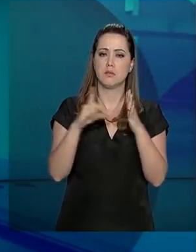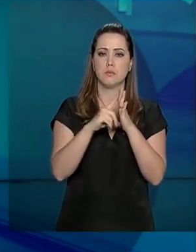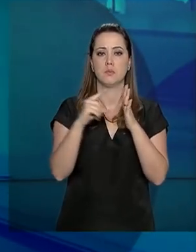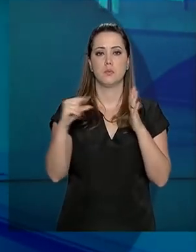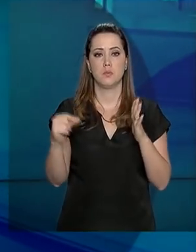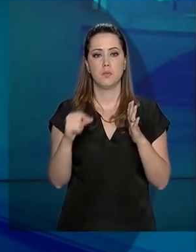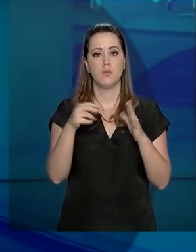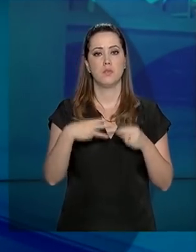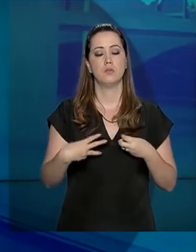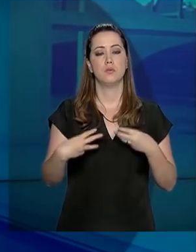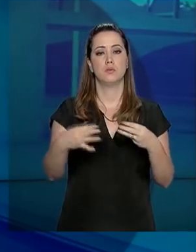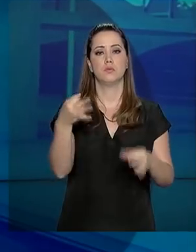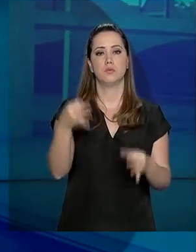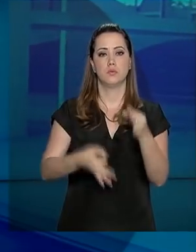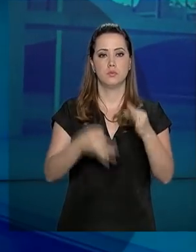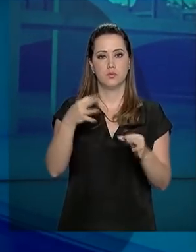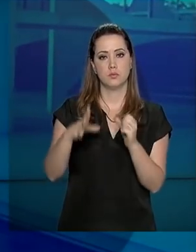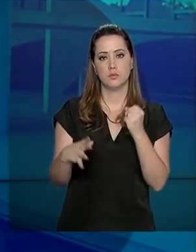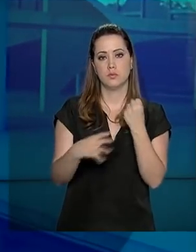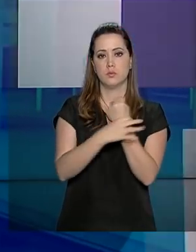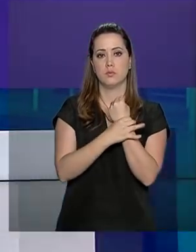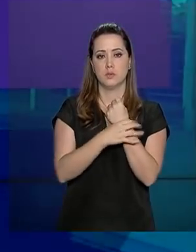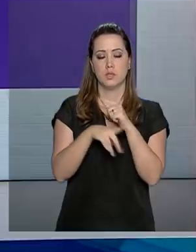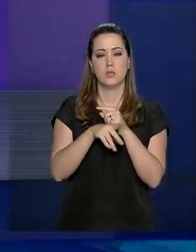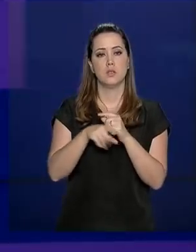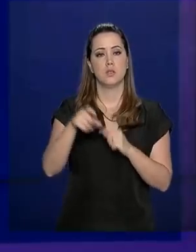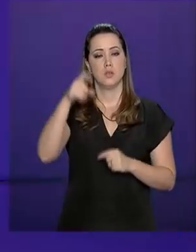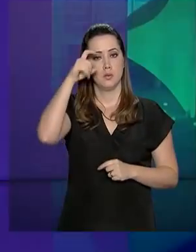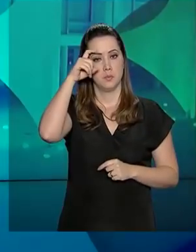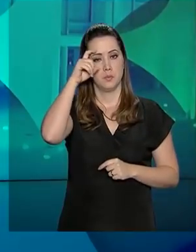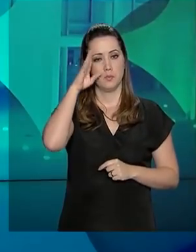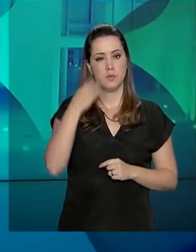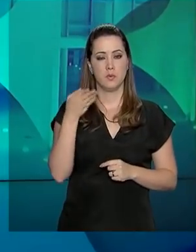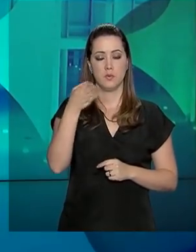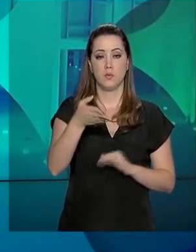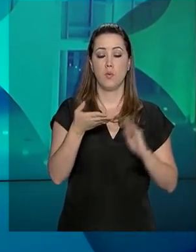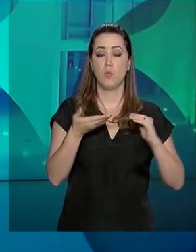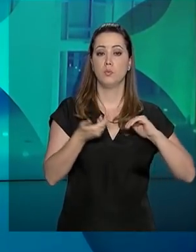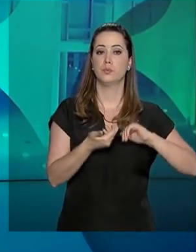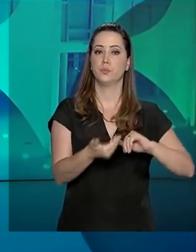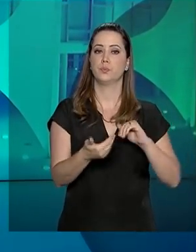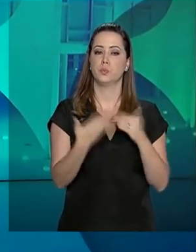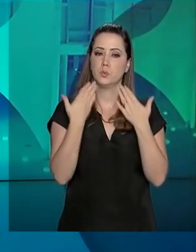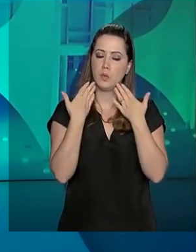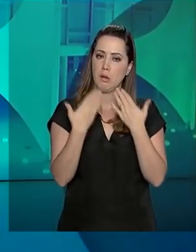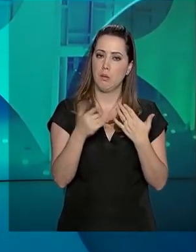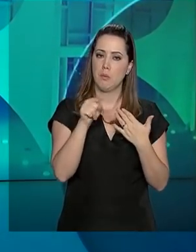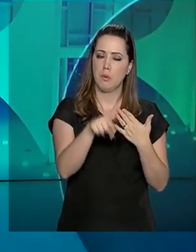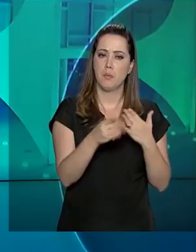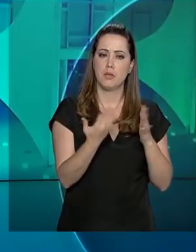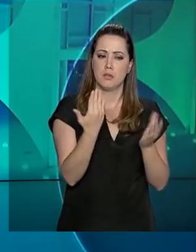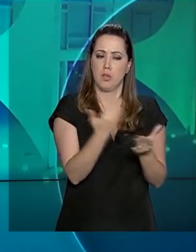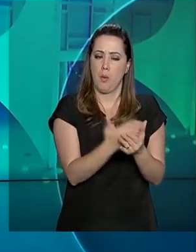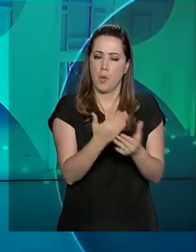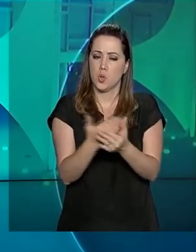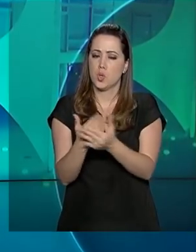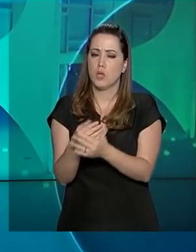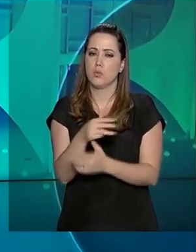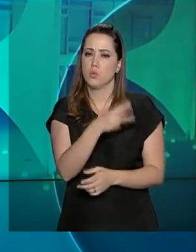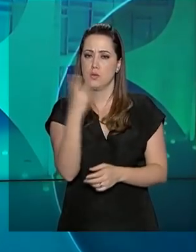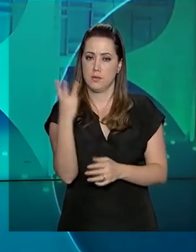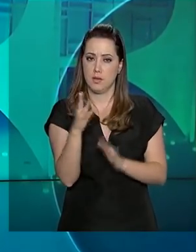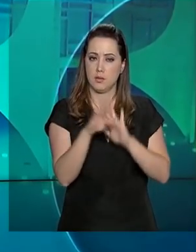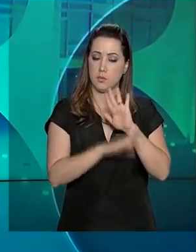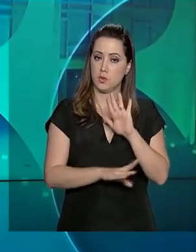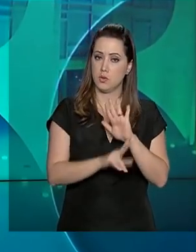Palácio do Planalto, o ministro da Justiça e Segurança Pública, Sérgio Moro, foi ao Congresso Nacional entregar os projetos ao